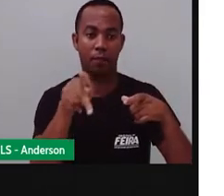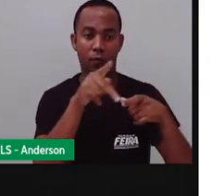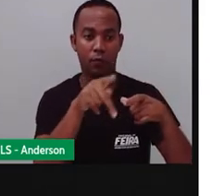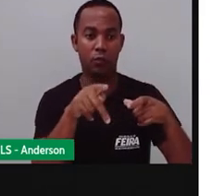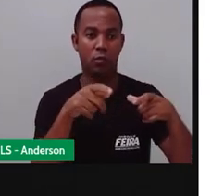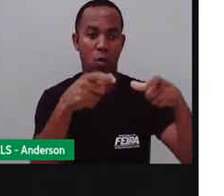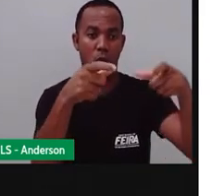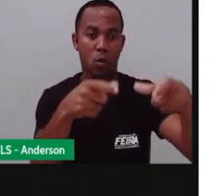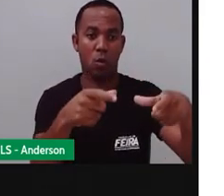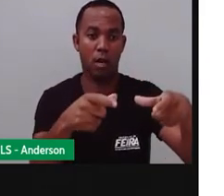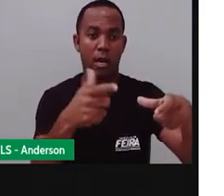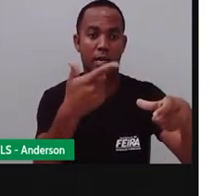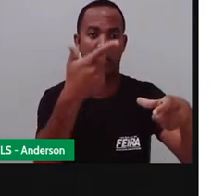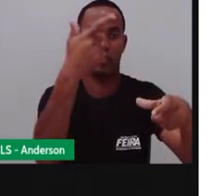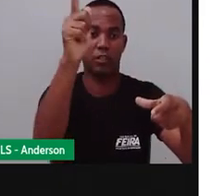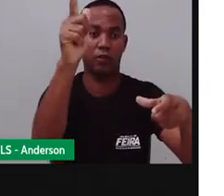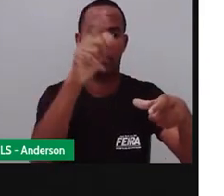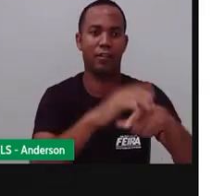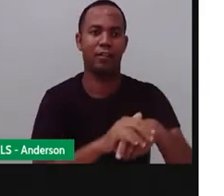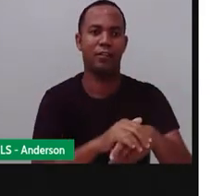que mora na Rua Nova, por exemplo.